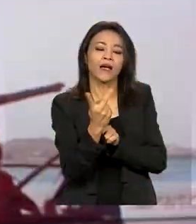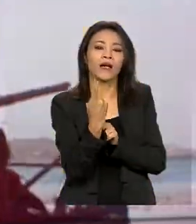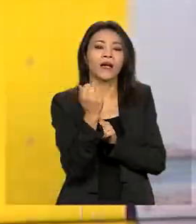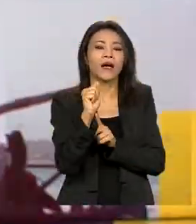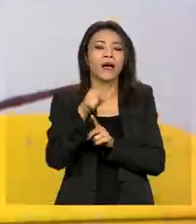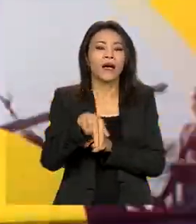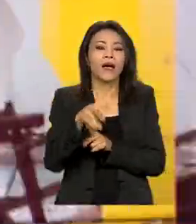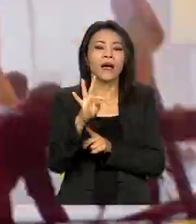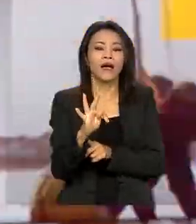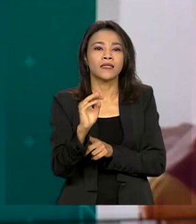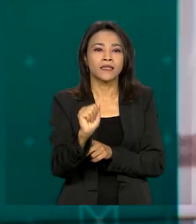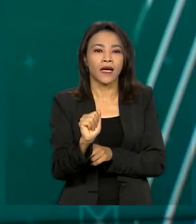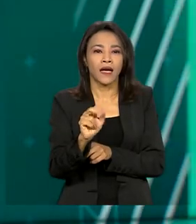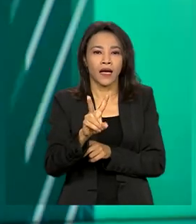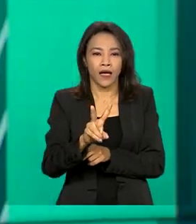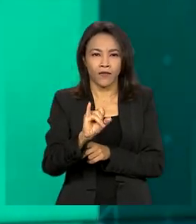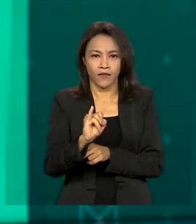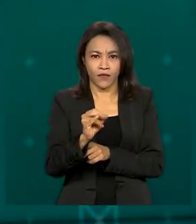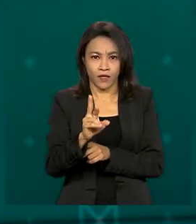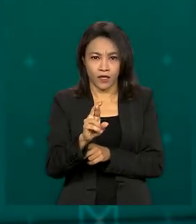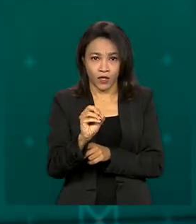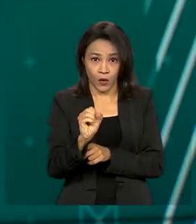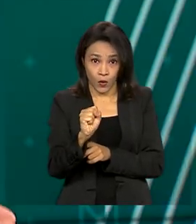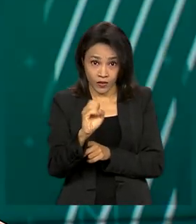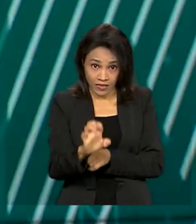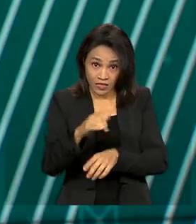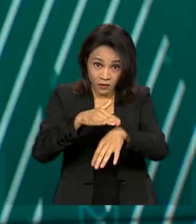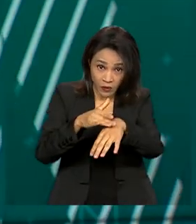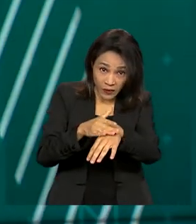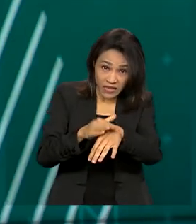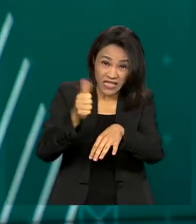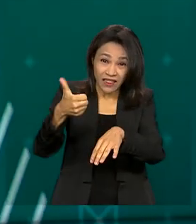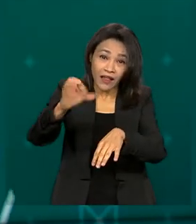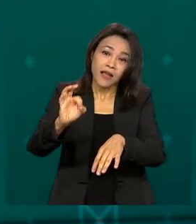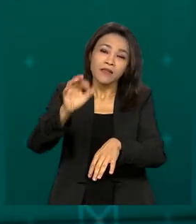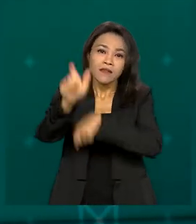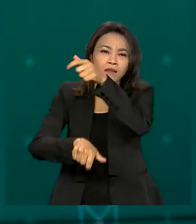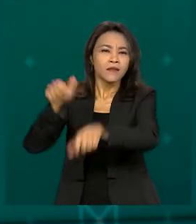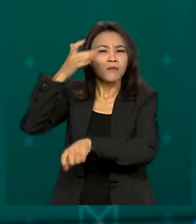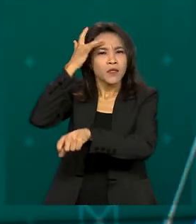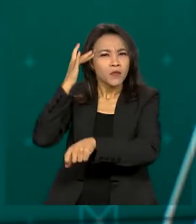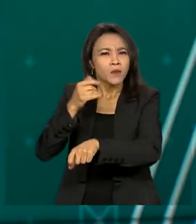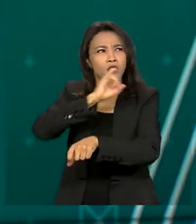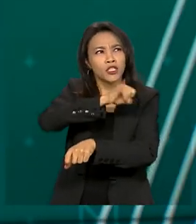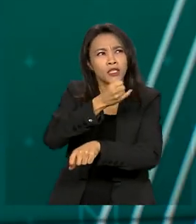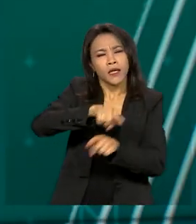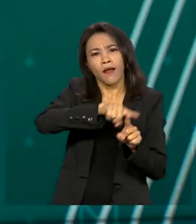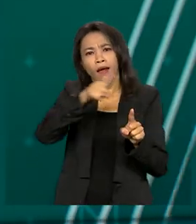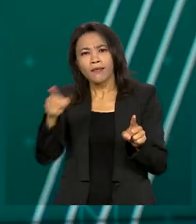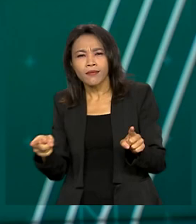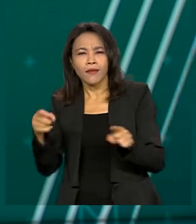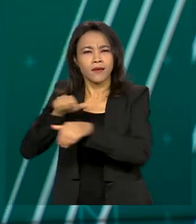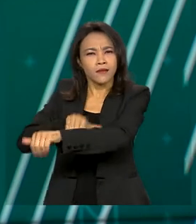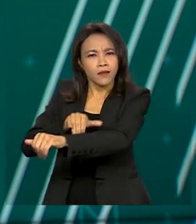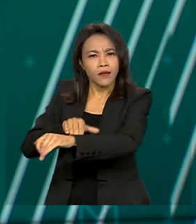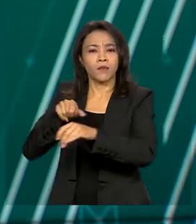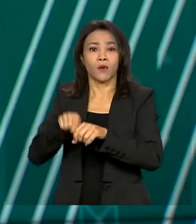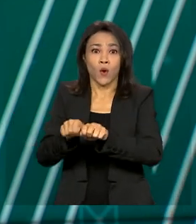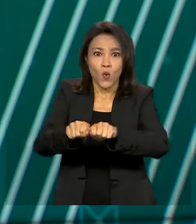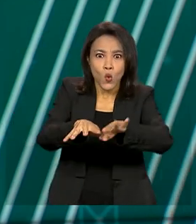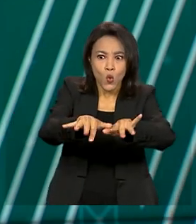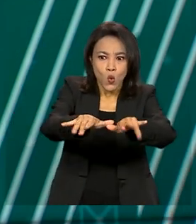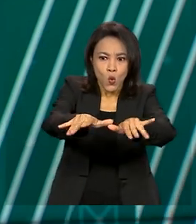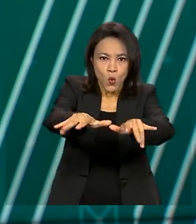causou a morte de 10 pessoas em todo o país, de janeiro a setembro deste ano. O aumento de transmissores da doença